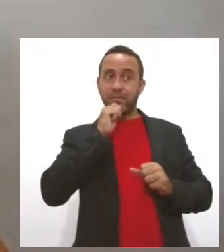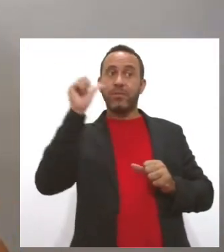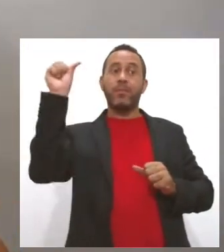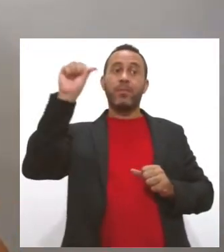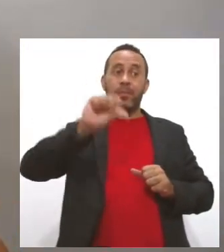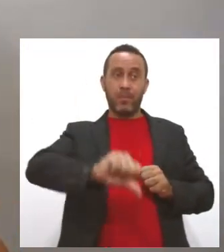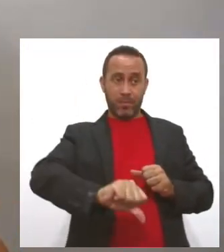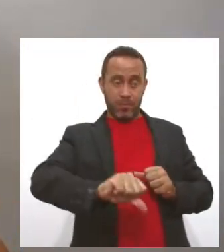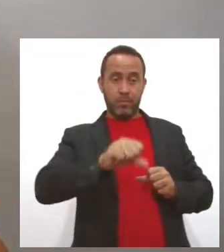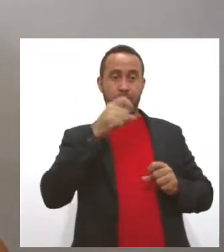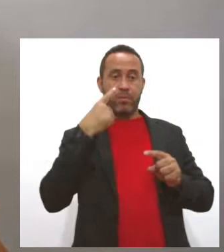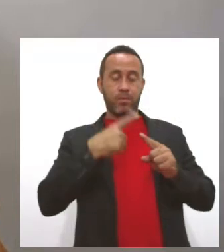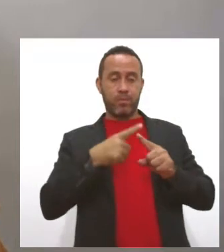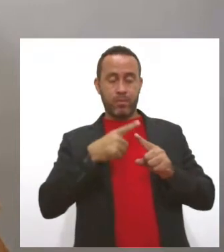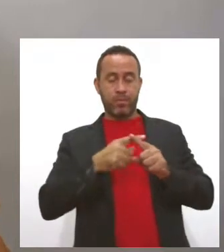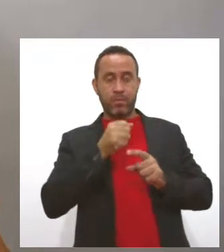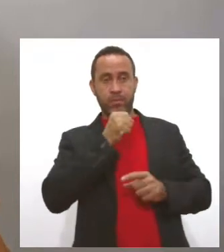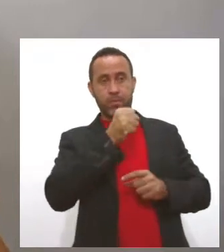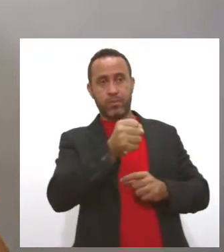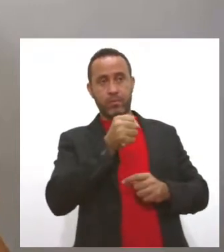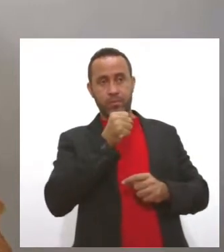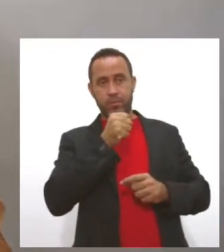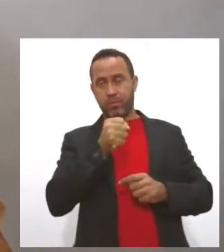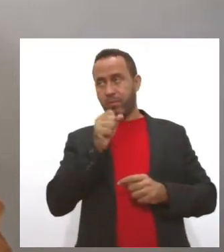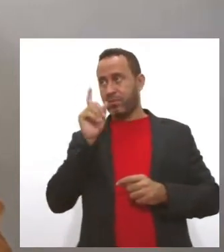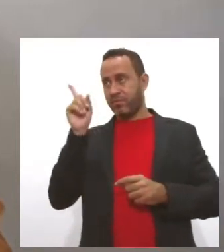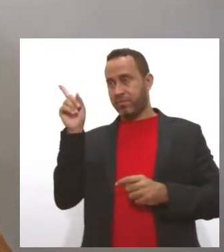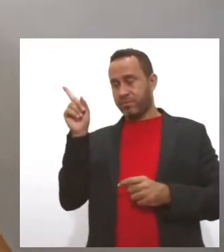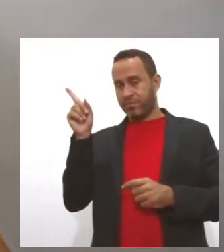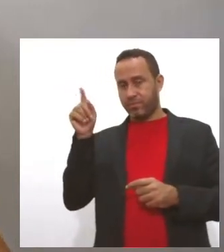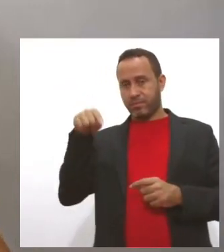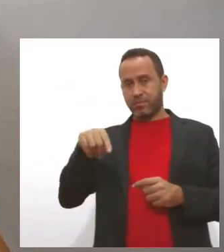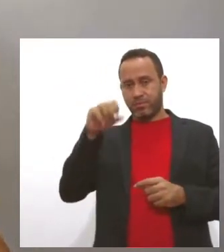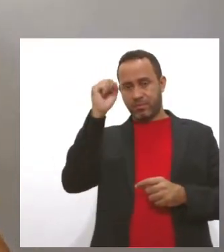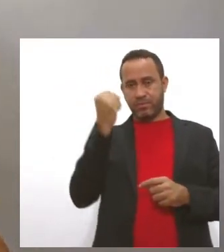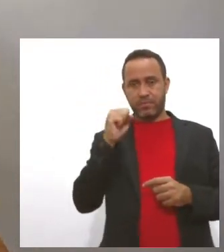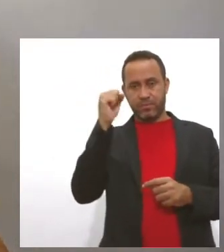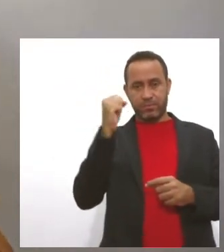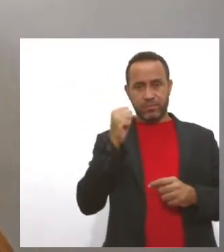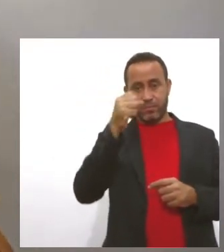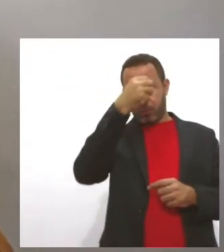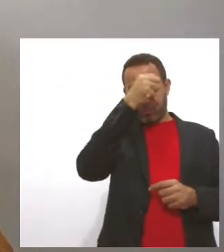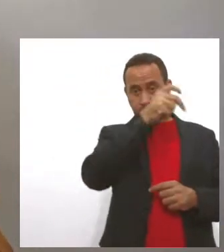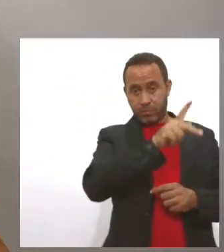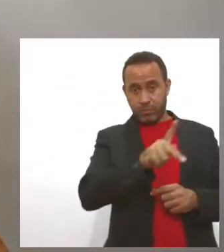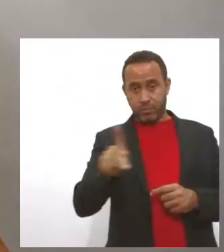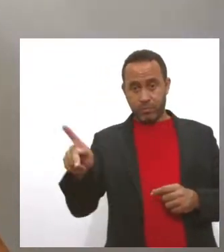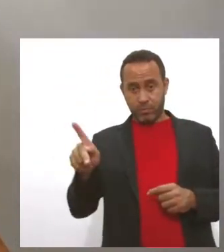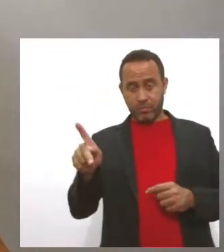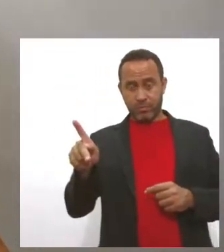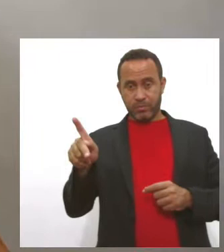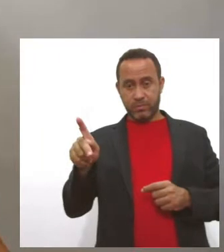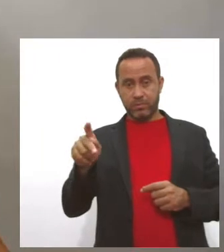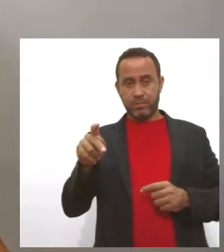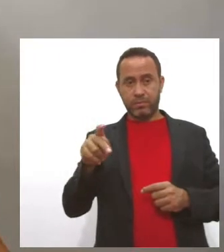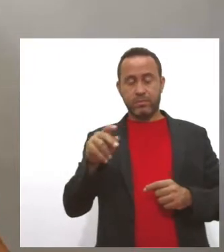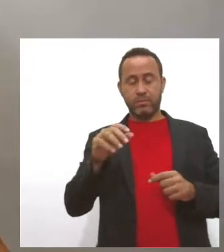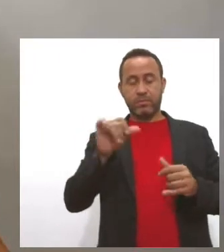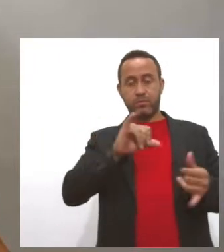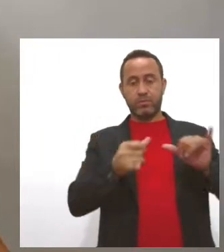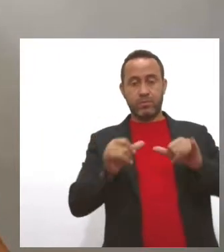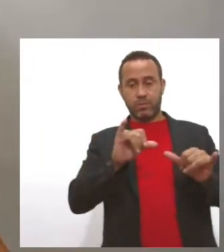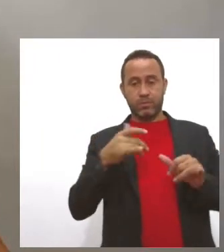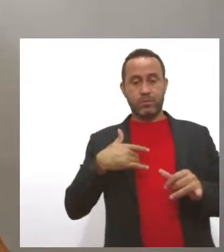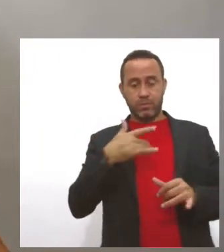LACEN, em uma entrevista nas rádios aqui de Sergipe, o presidente do LACEN, que é o Laboratório Central de Saúde